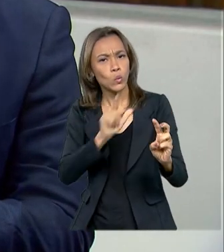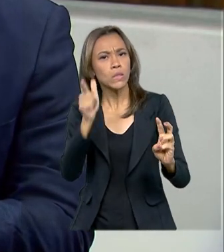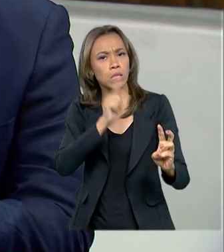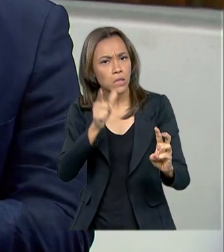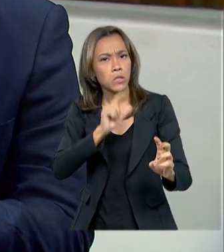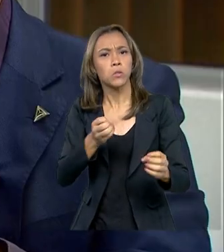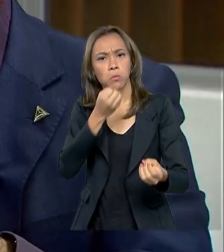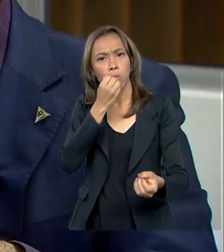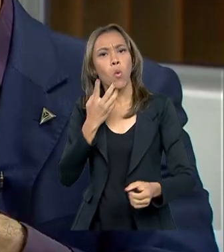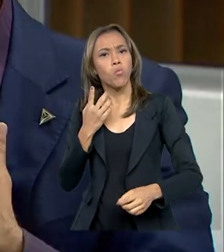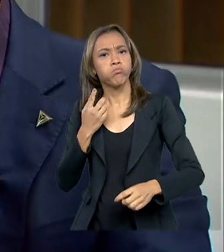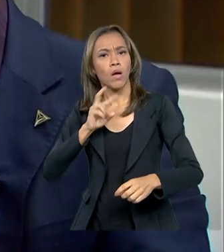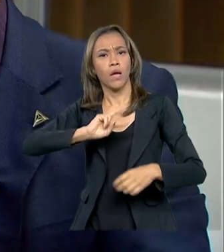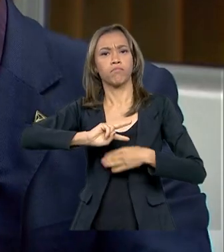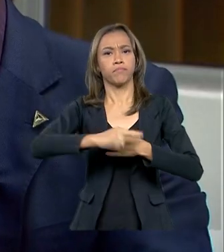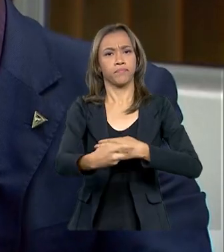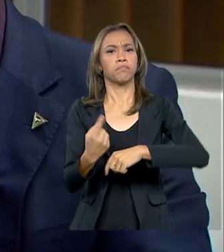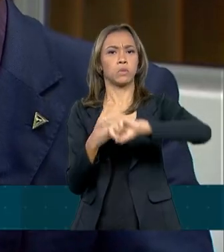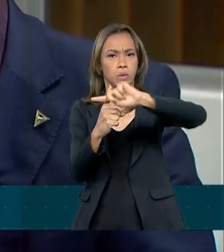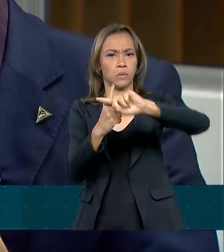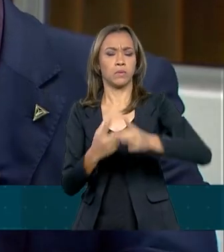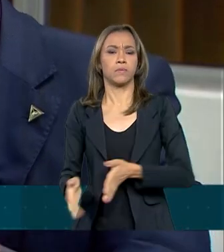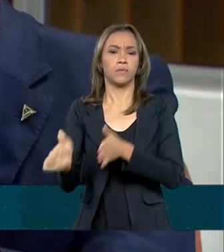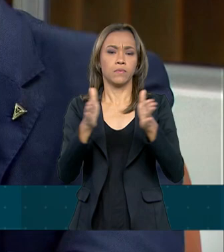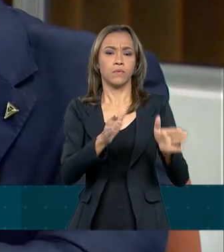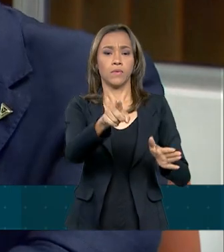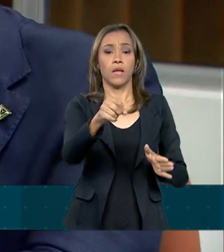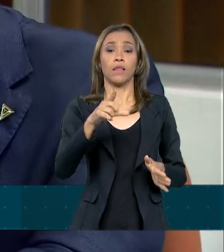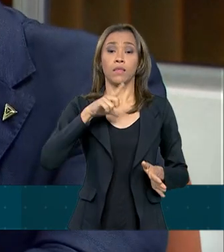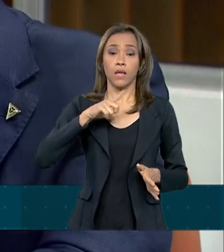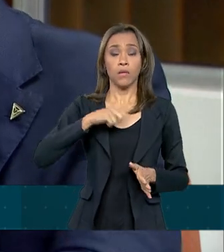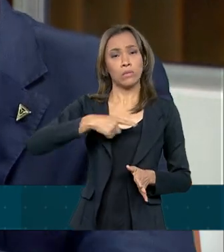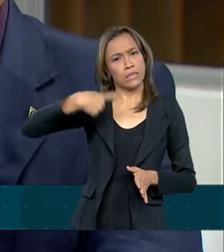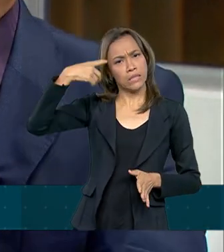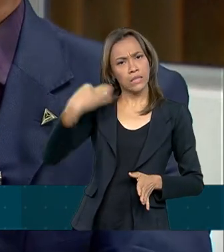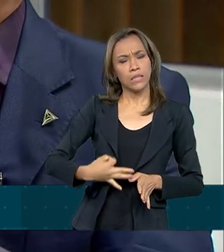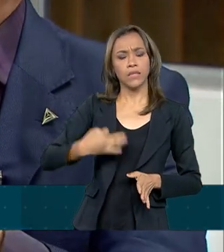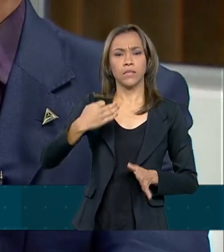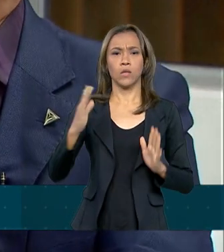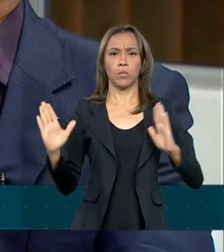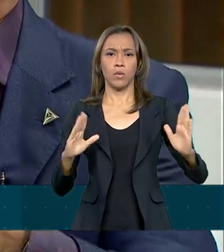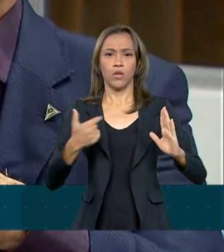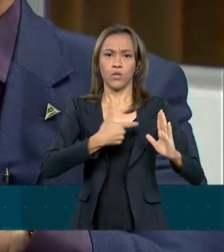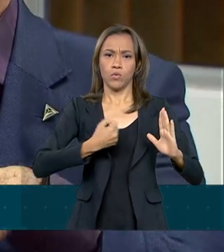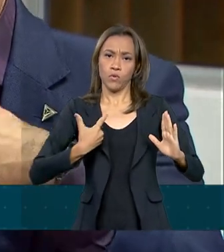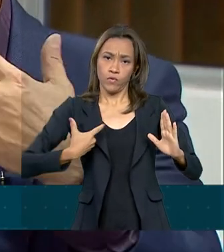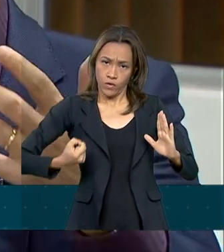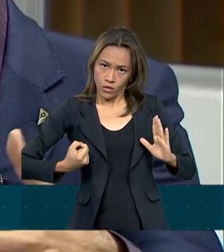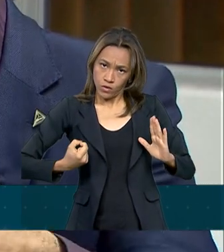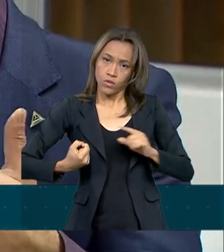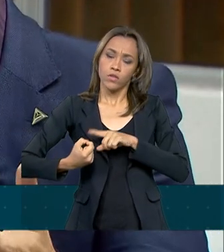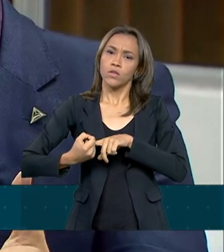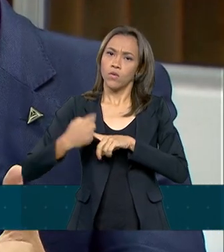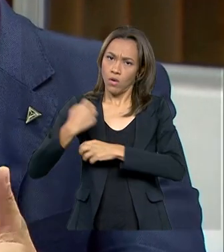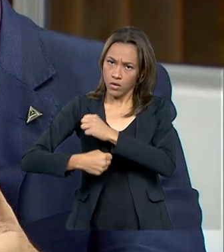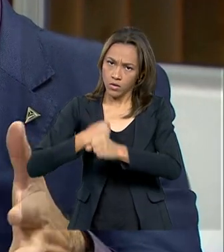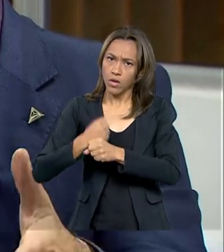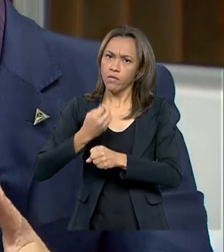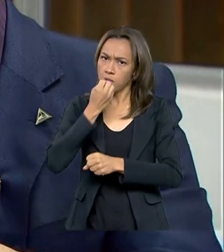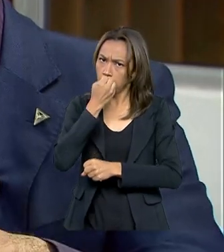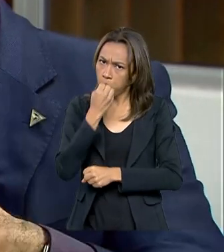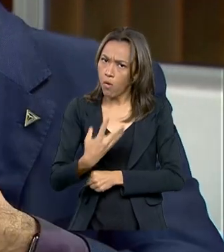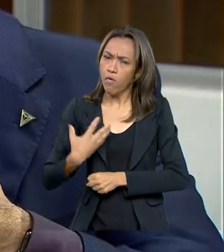otimistas. Nós temos a plena convicção que o ano de 2020 vai ser um ano realmente que nós vamos decolar.